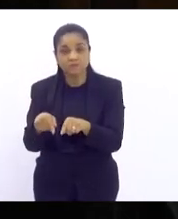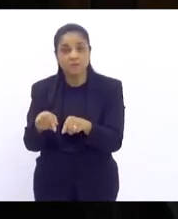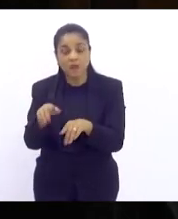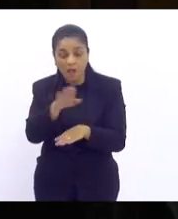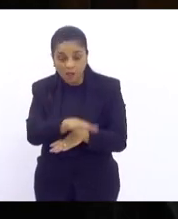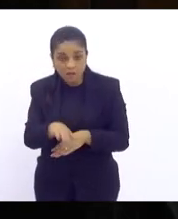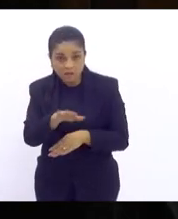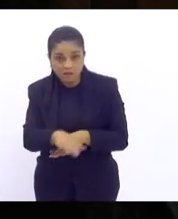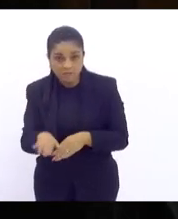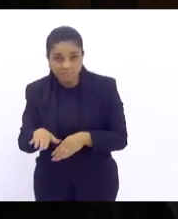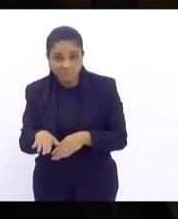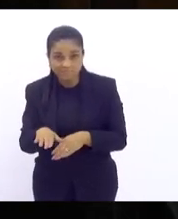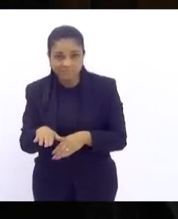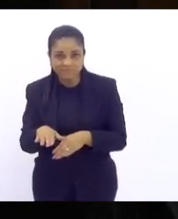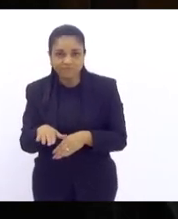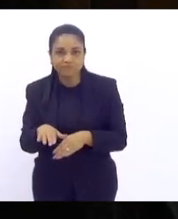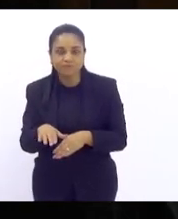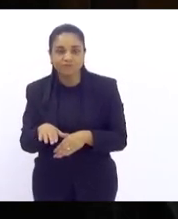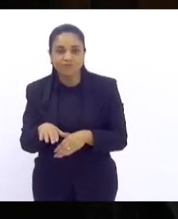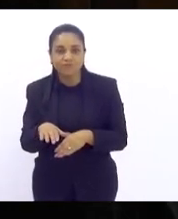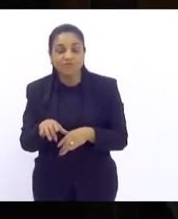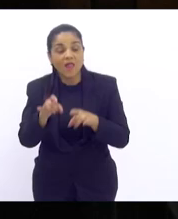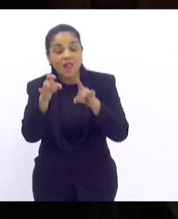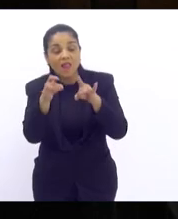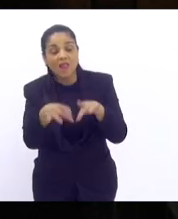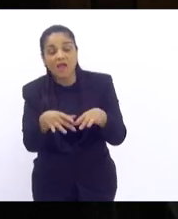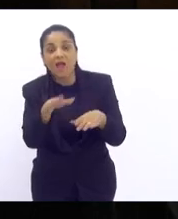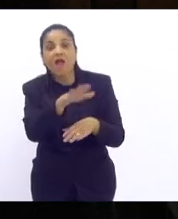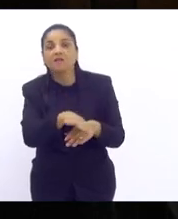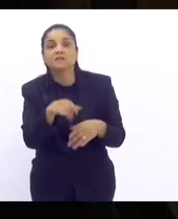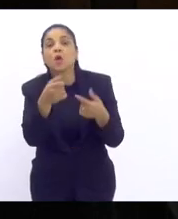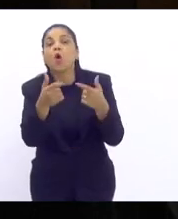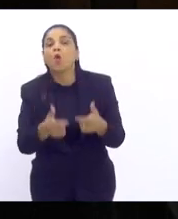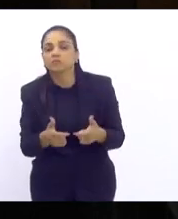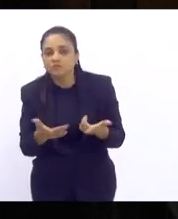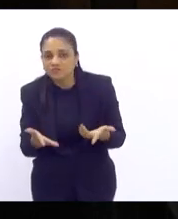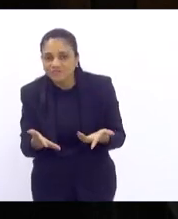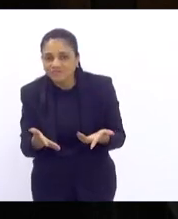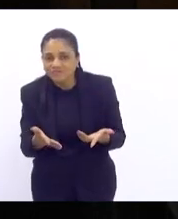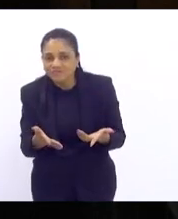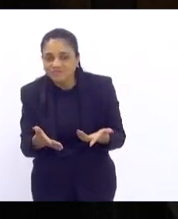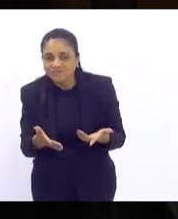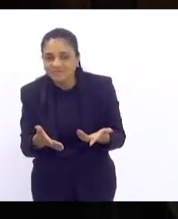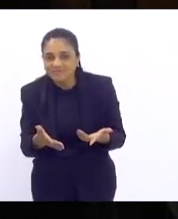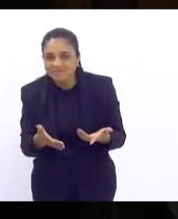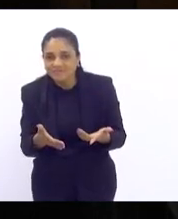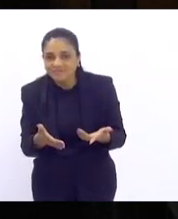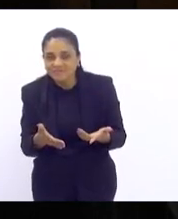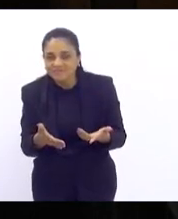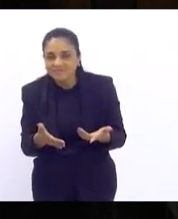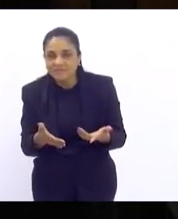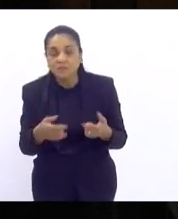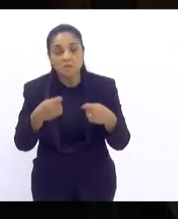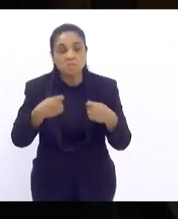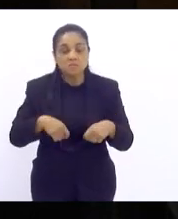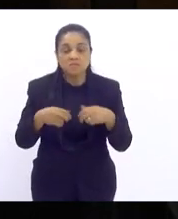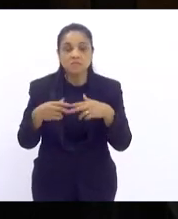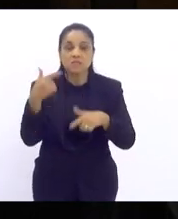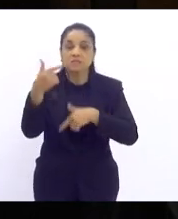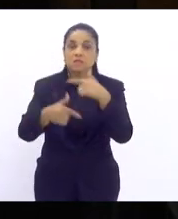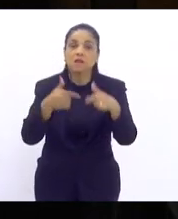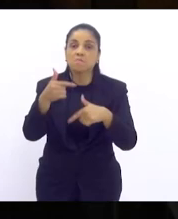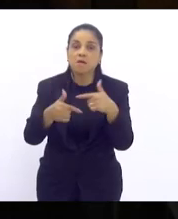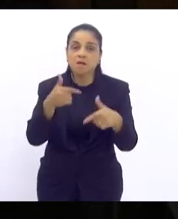criança vai deixar o seu filho com quem as responsáveis e responsáveis que precisam ir trabalhar para levar o seu